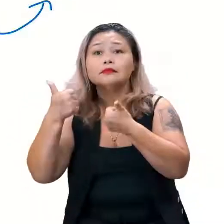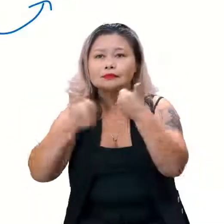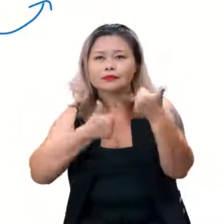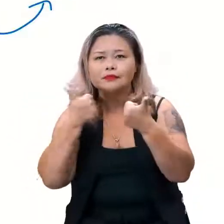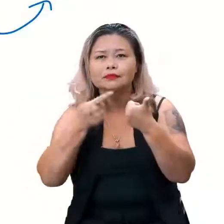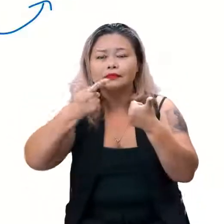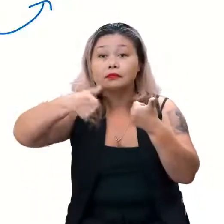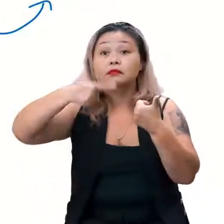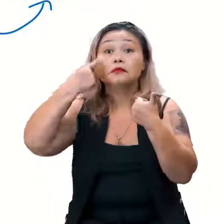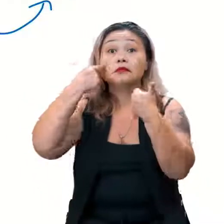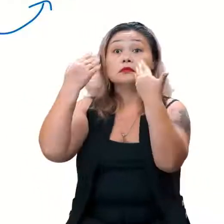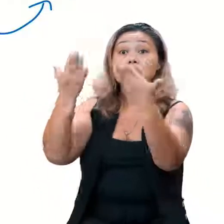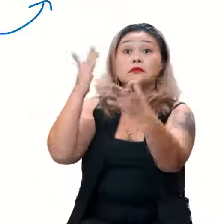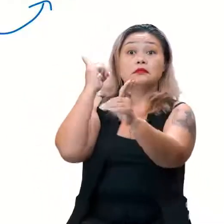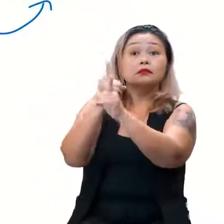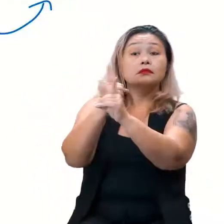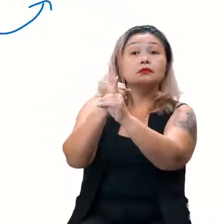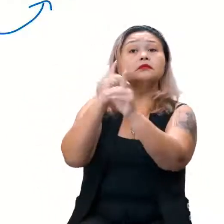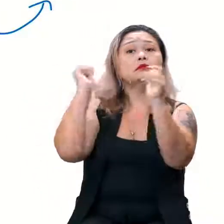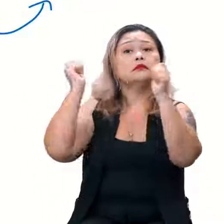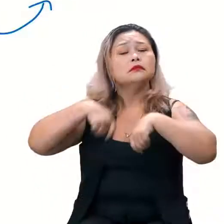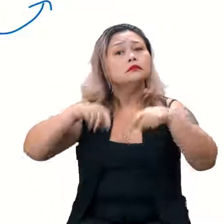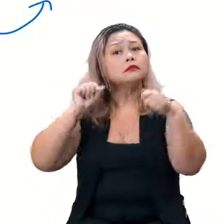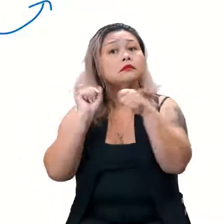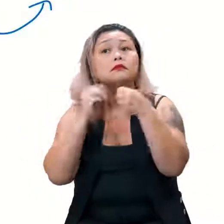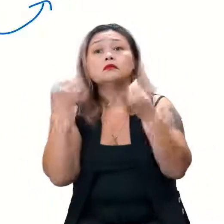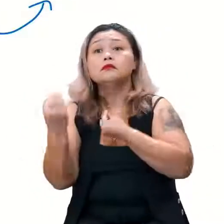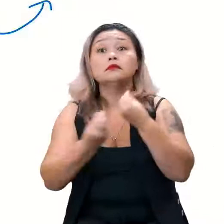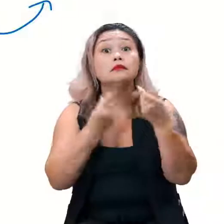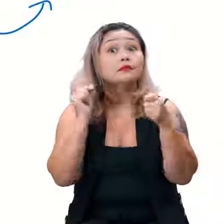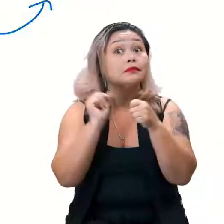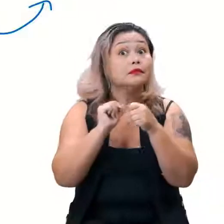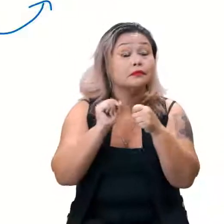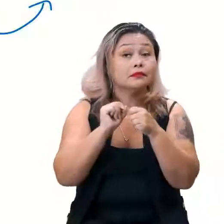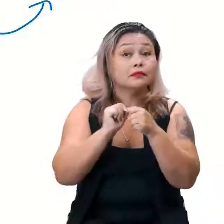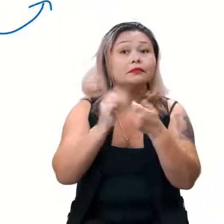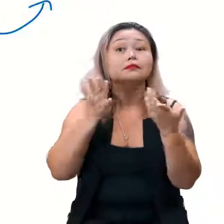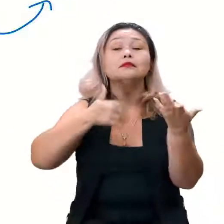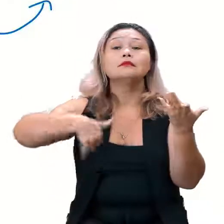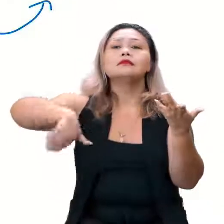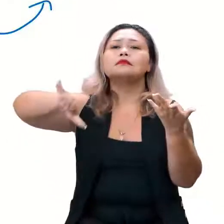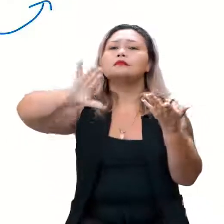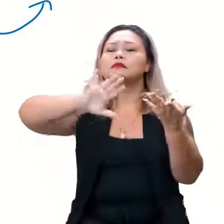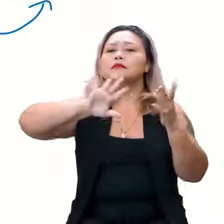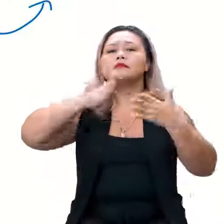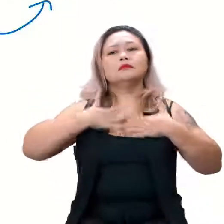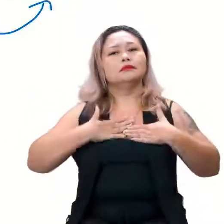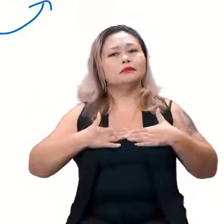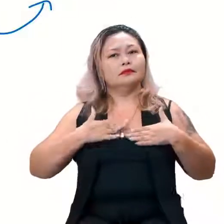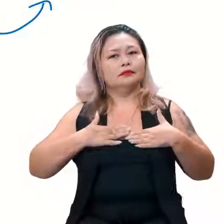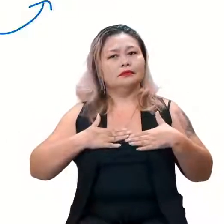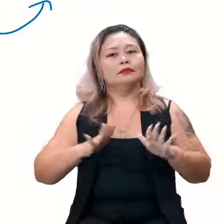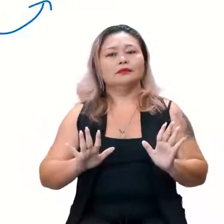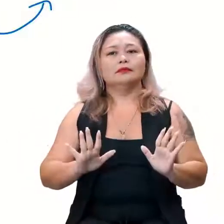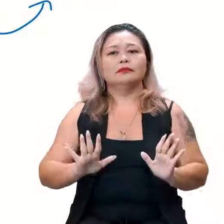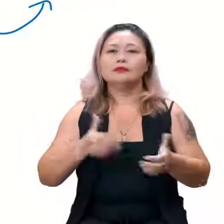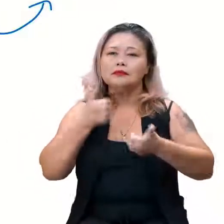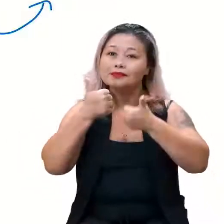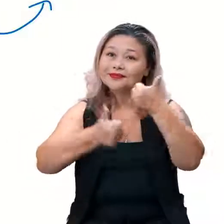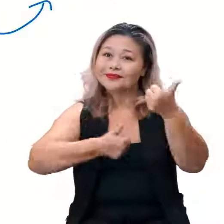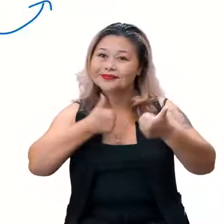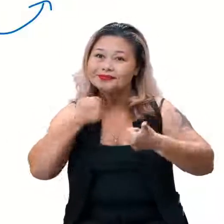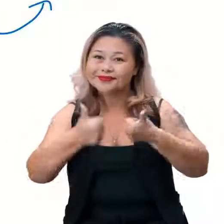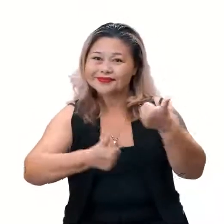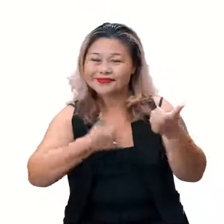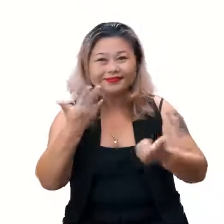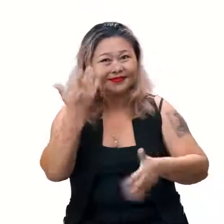olha e você descobre o que pode ser feito e como pode ser feito. E aí, fica bem tranquilo. Joia, joia! Então, vamos